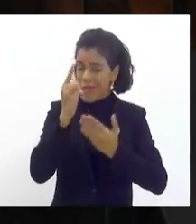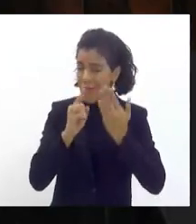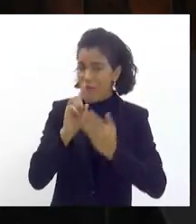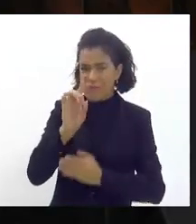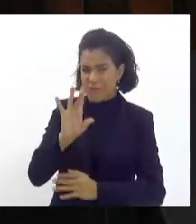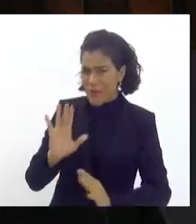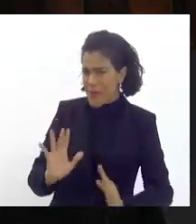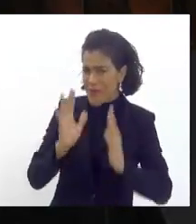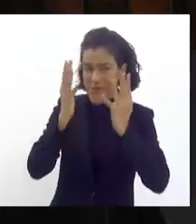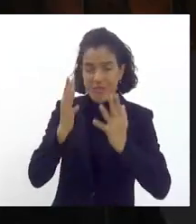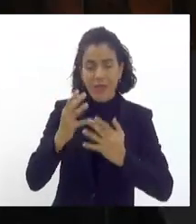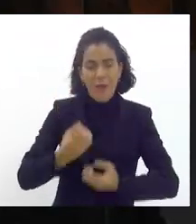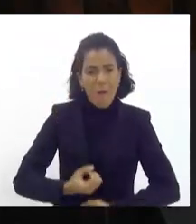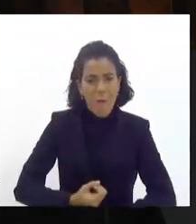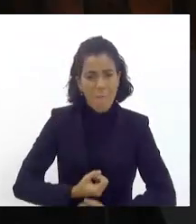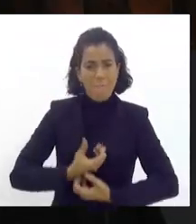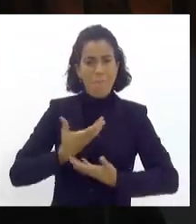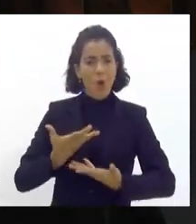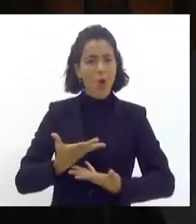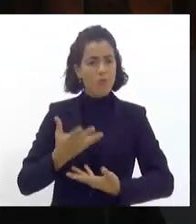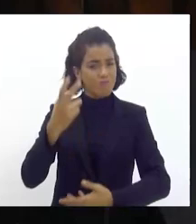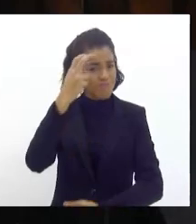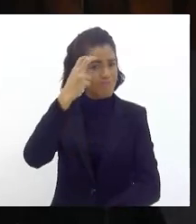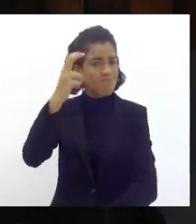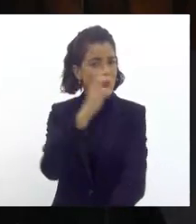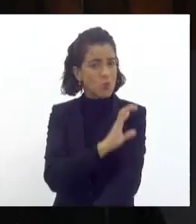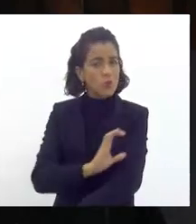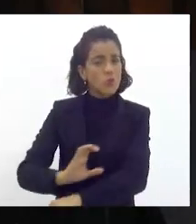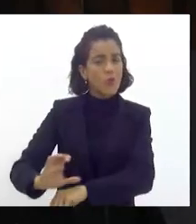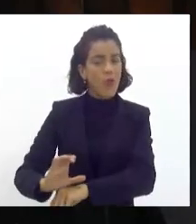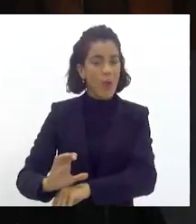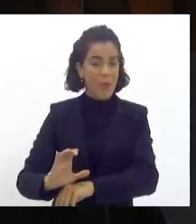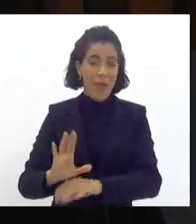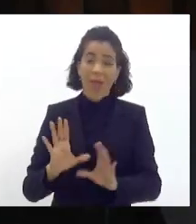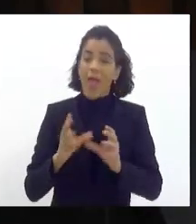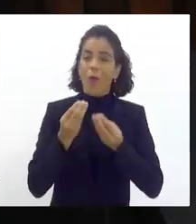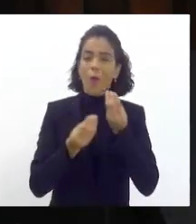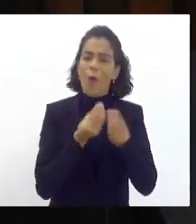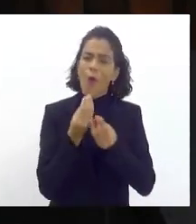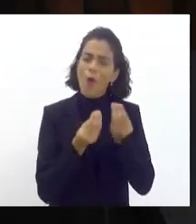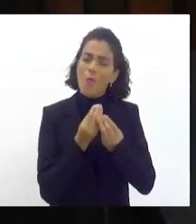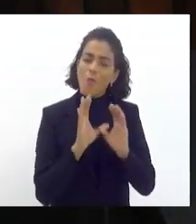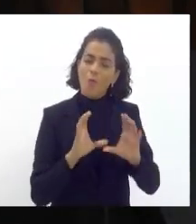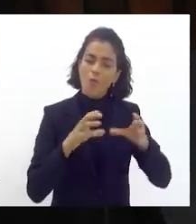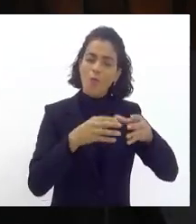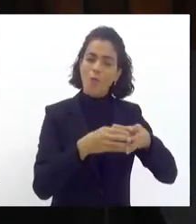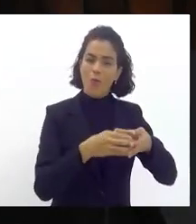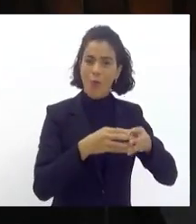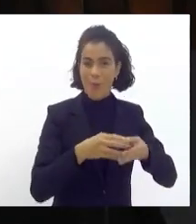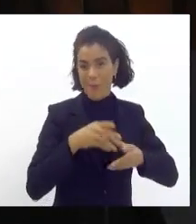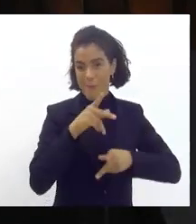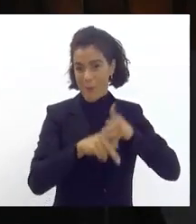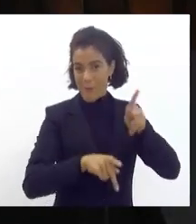manifestação cultural é um modo de como uma parte do povo se expressa